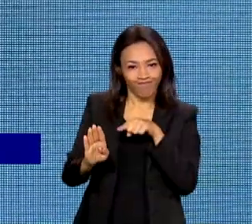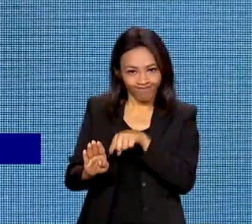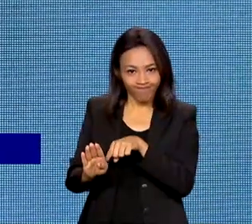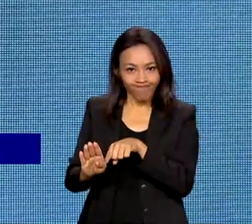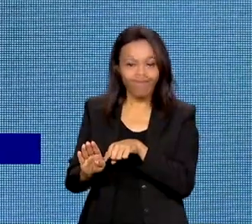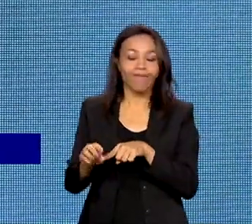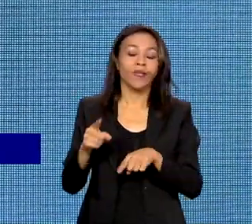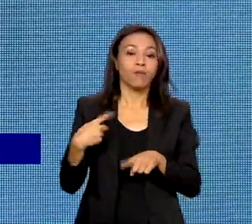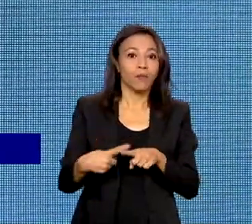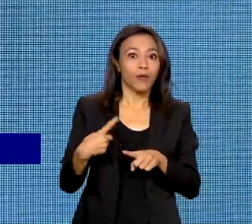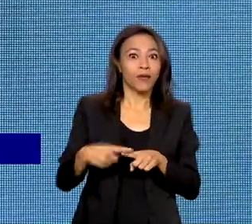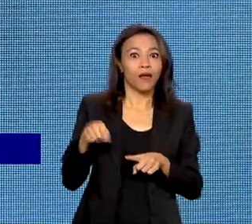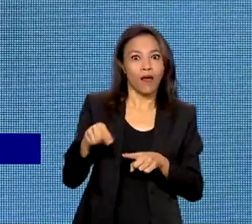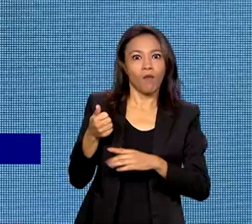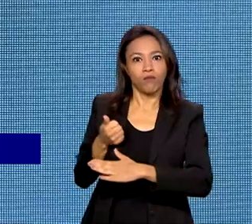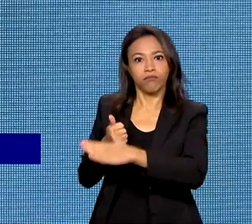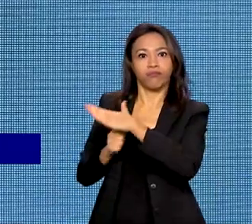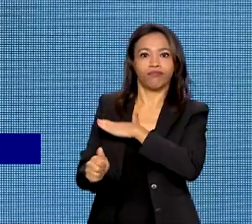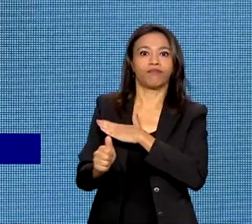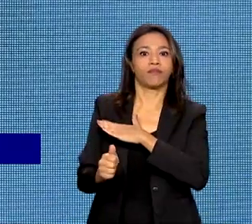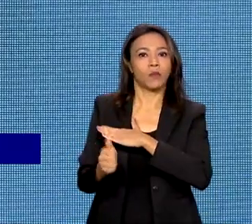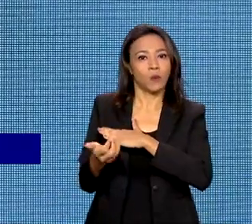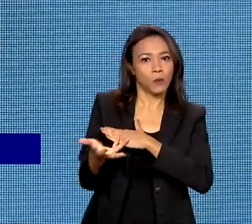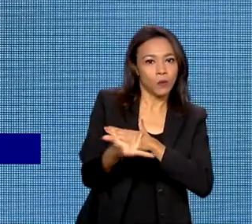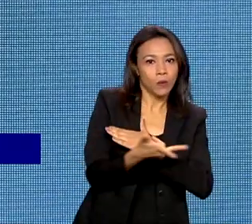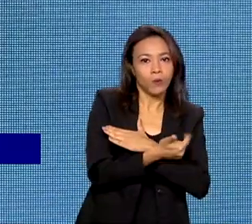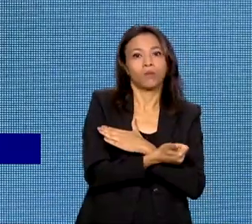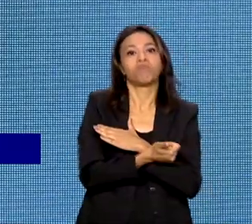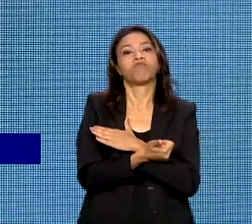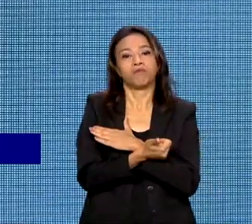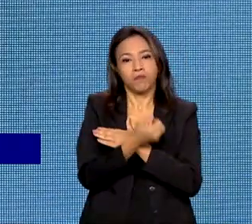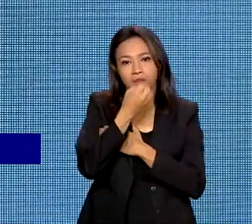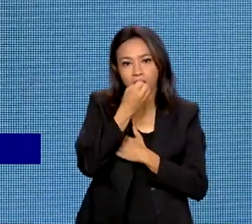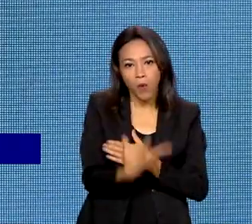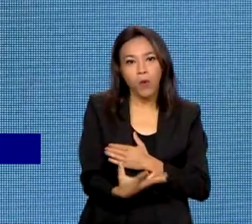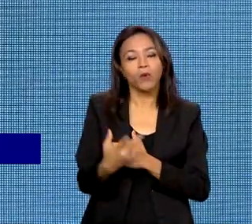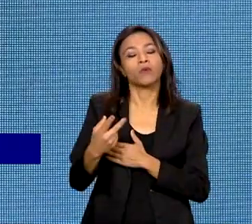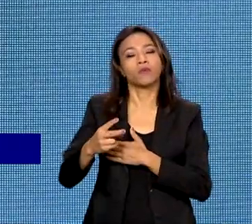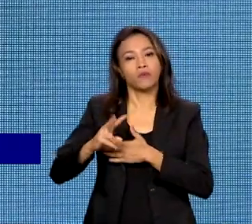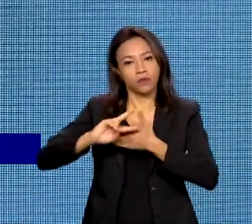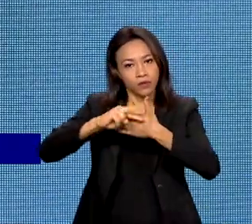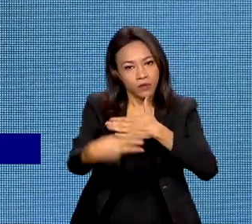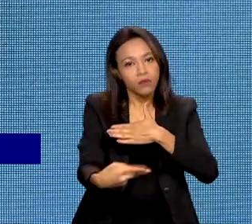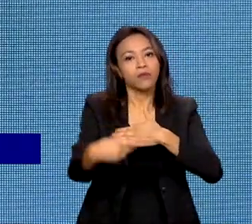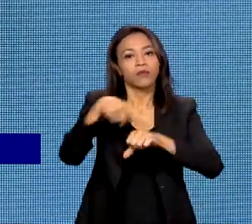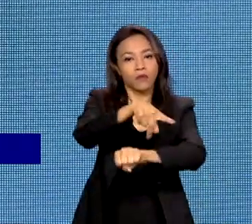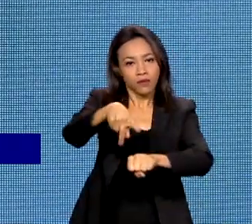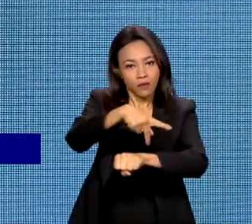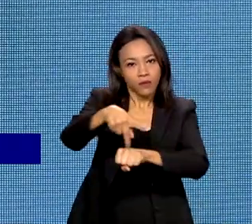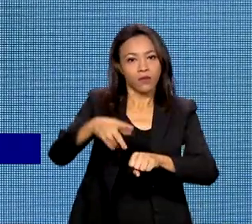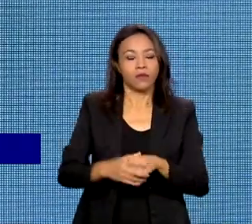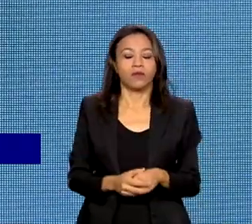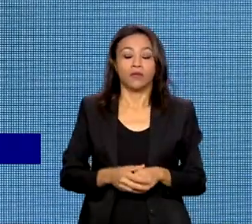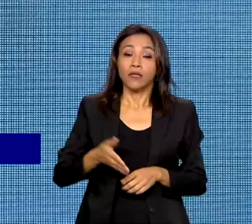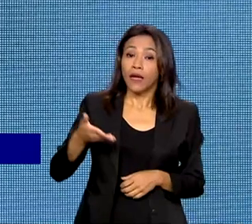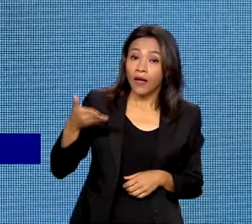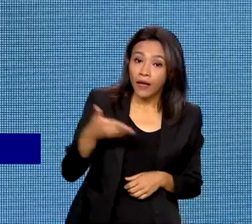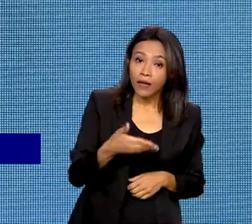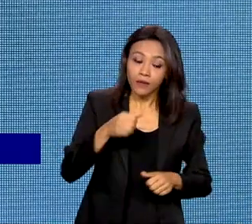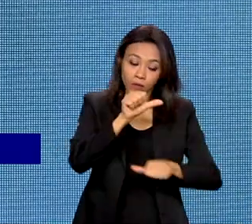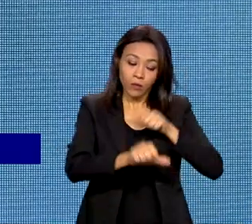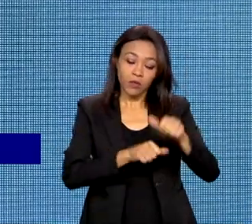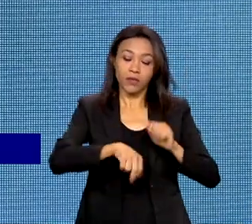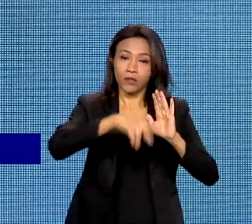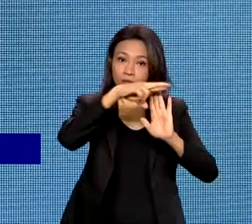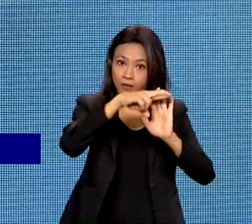de investimento muito mais eficiente e com bons resultados para o país. Essa é uma reforma que